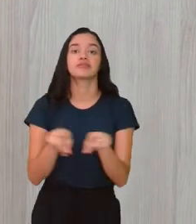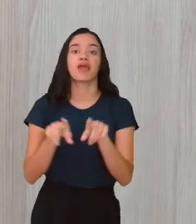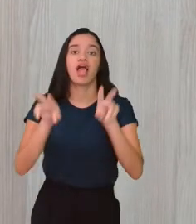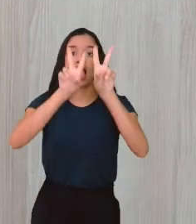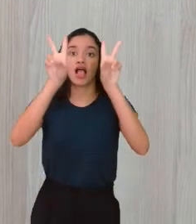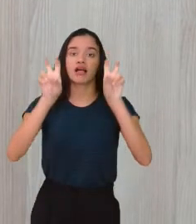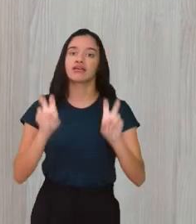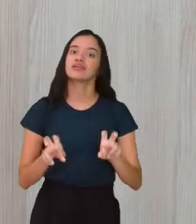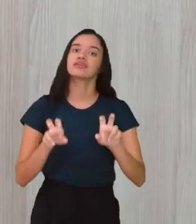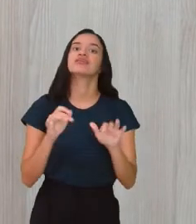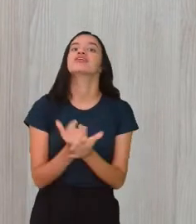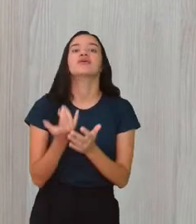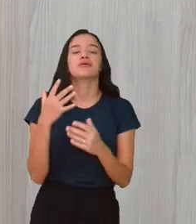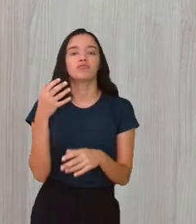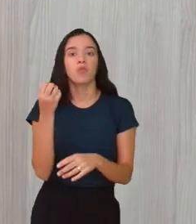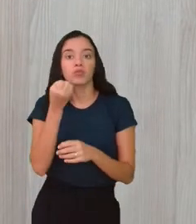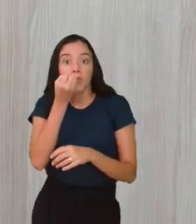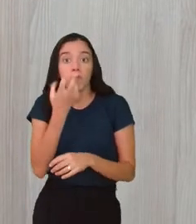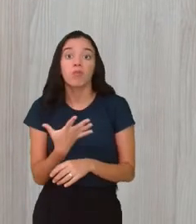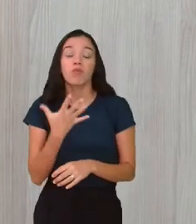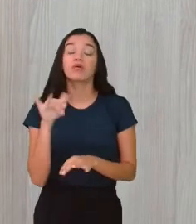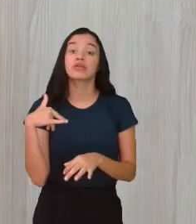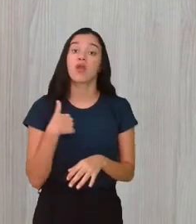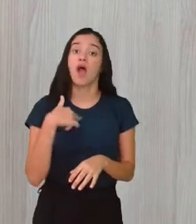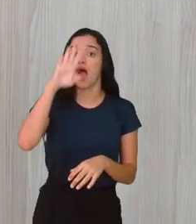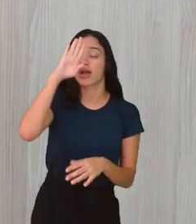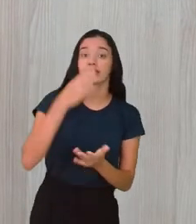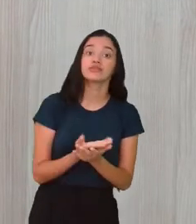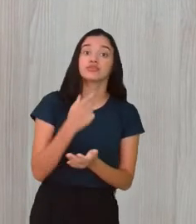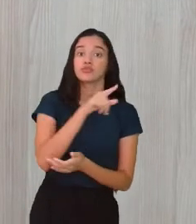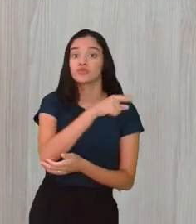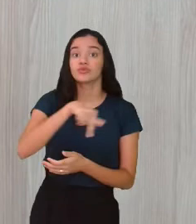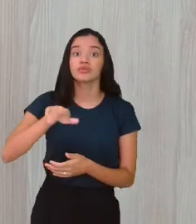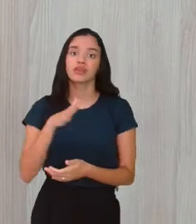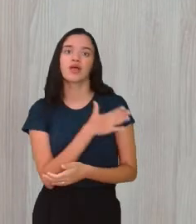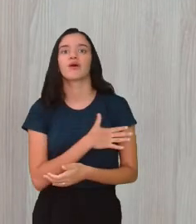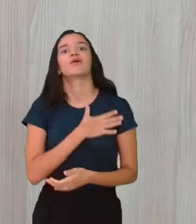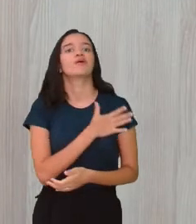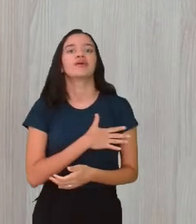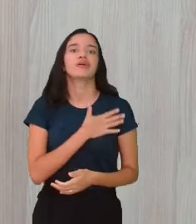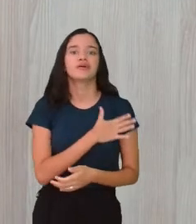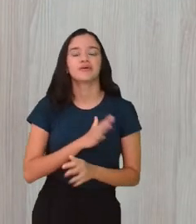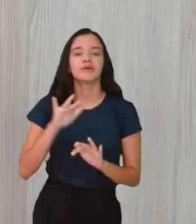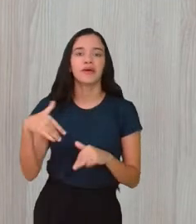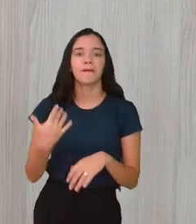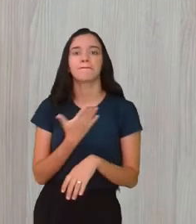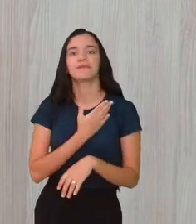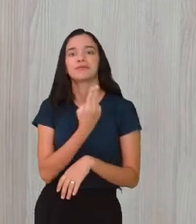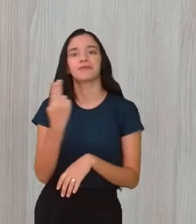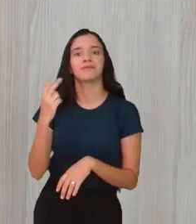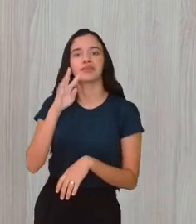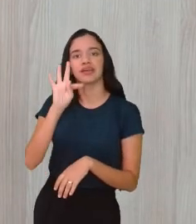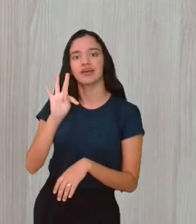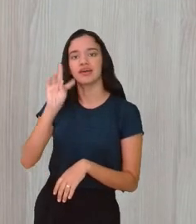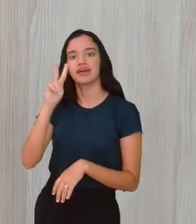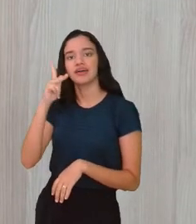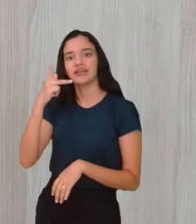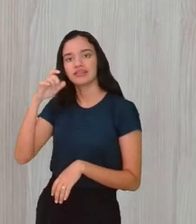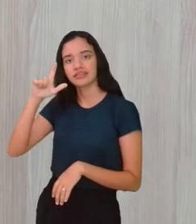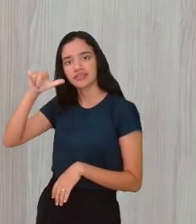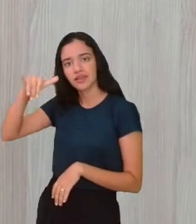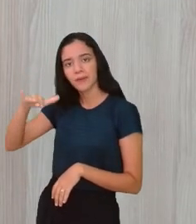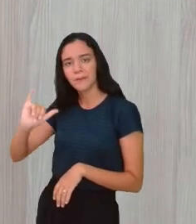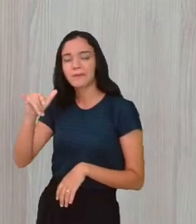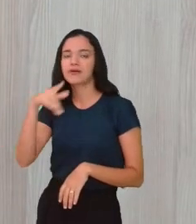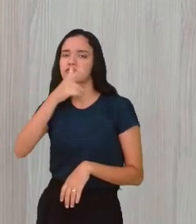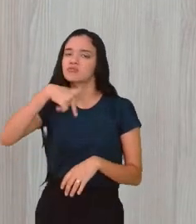tema que ele trouxe é um tema muito rico e eu acredito que todos vocês venham gostar. Meu nome é Thelma Lins, tá? E vamos estar juntos e